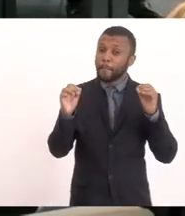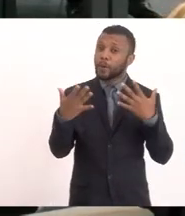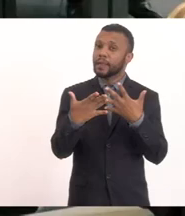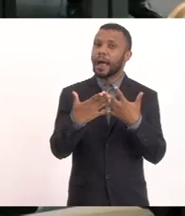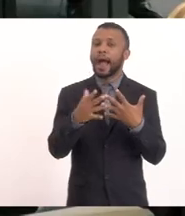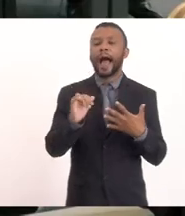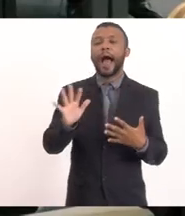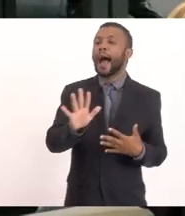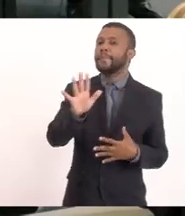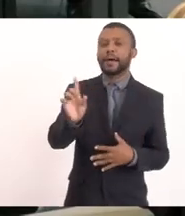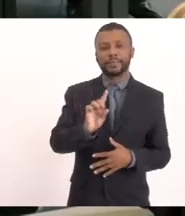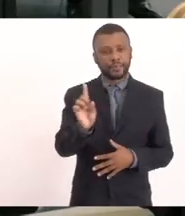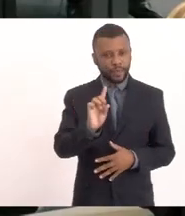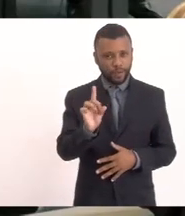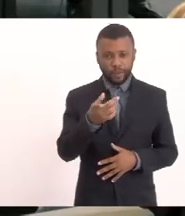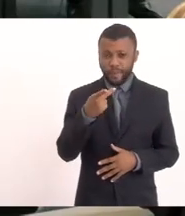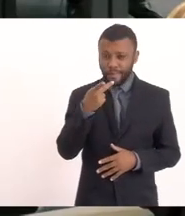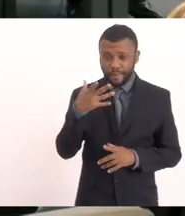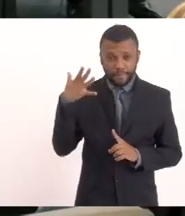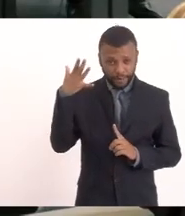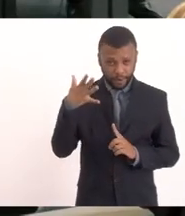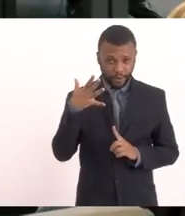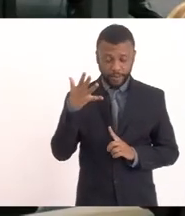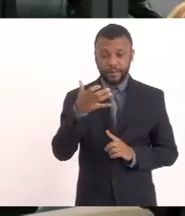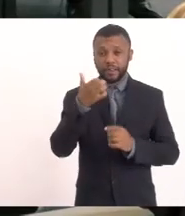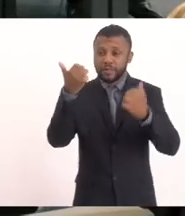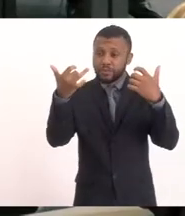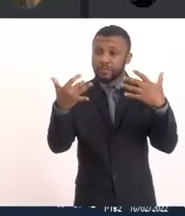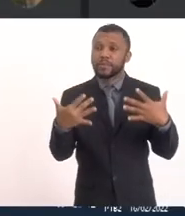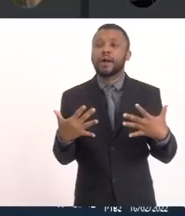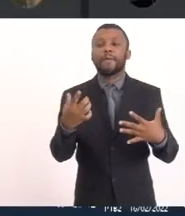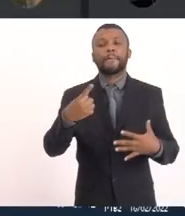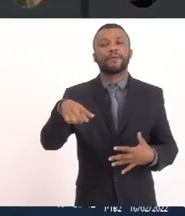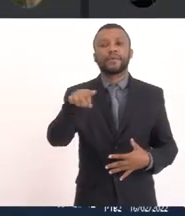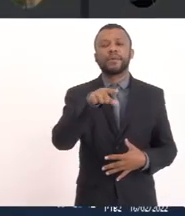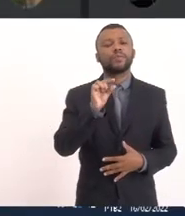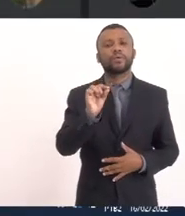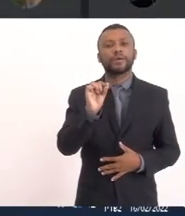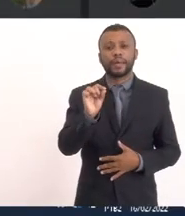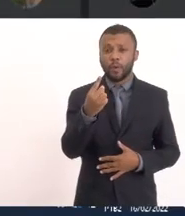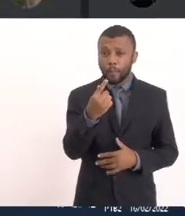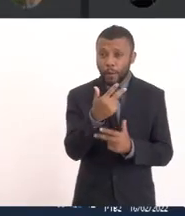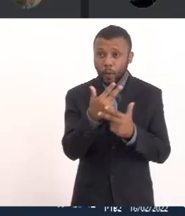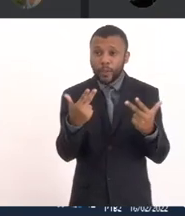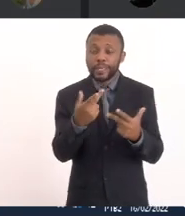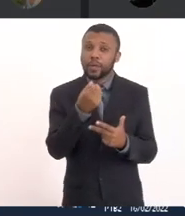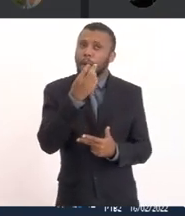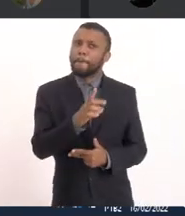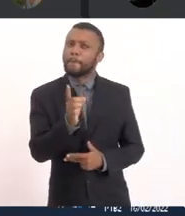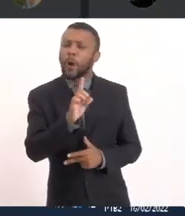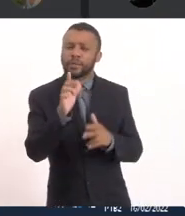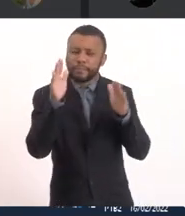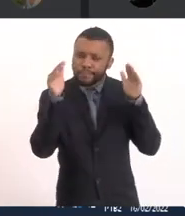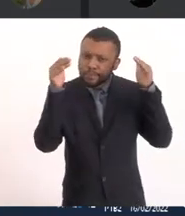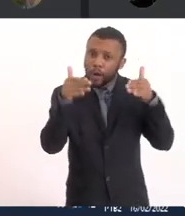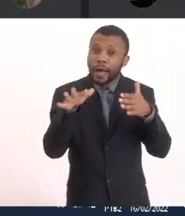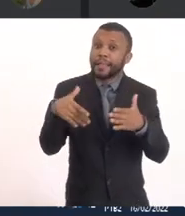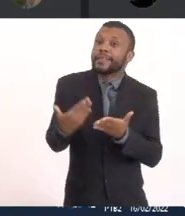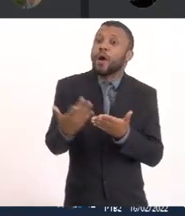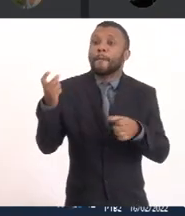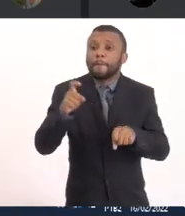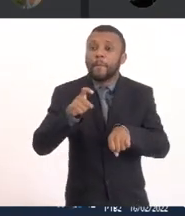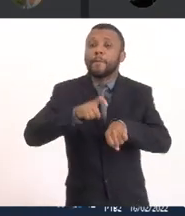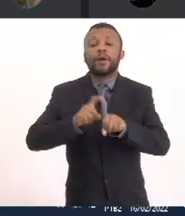Olha só O que eu quero dizer Para vocês é o seguinte É Um aspecto Que não está sendo Muito bem abordado Até agora Na